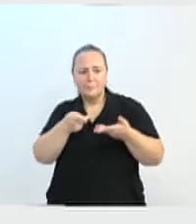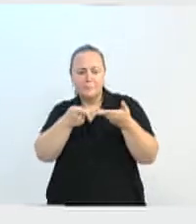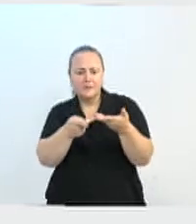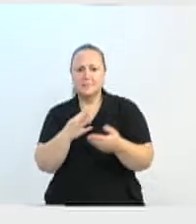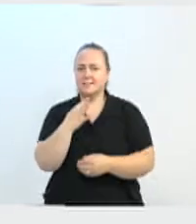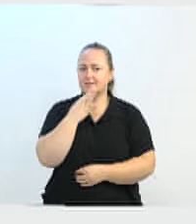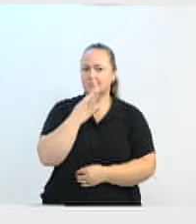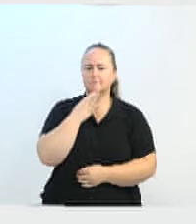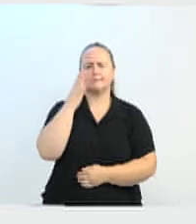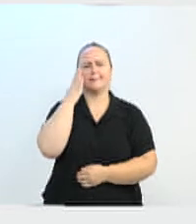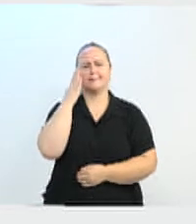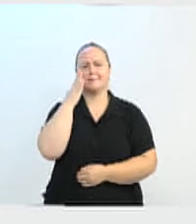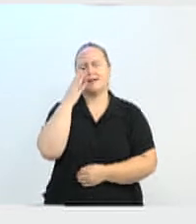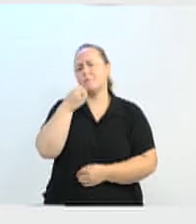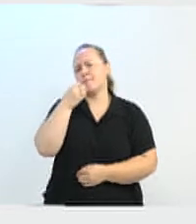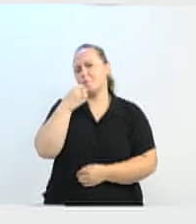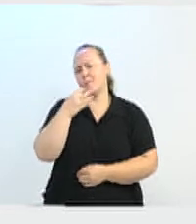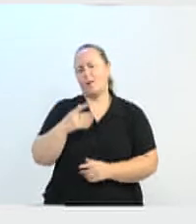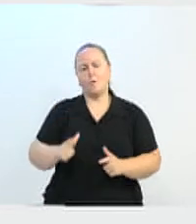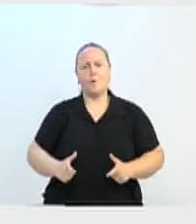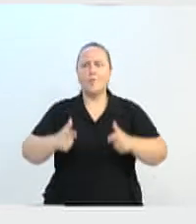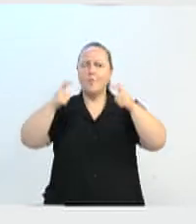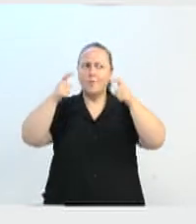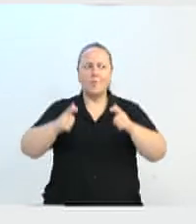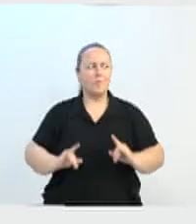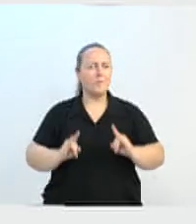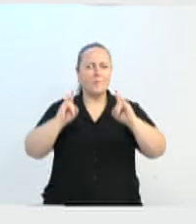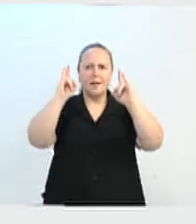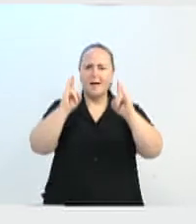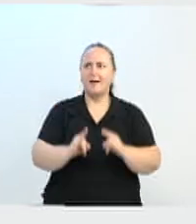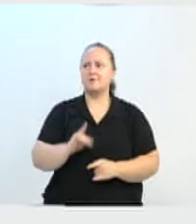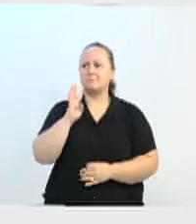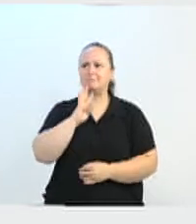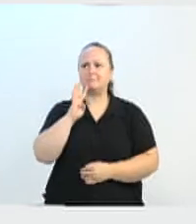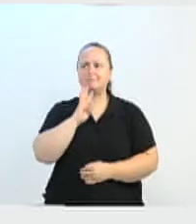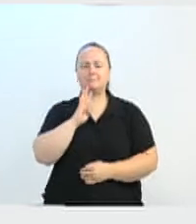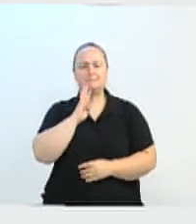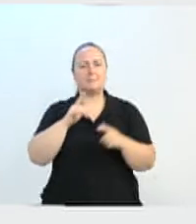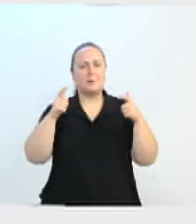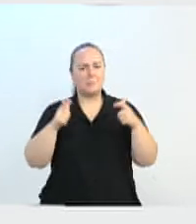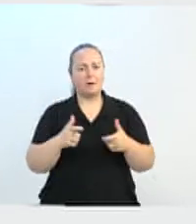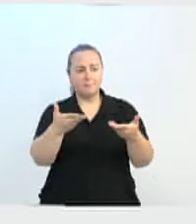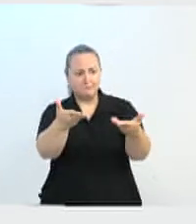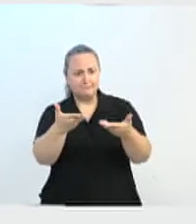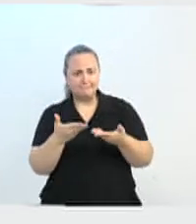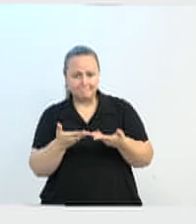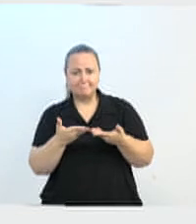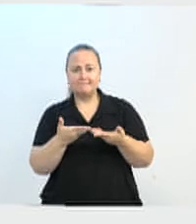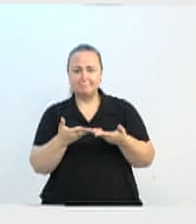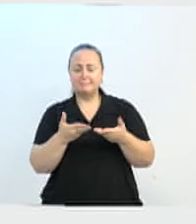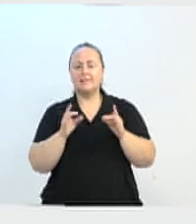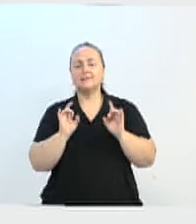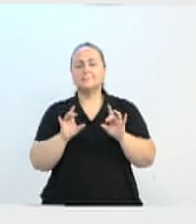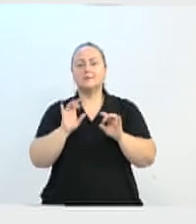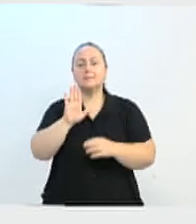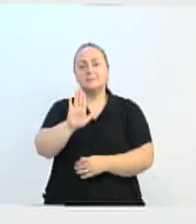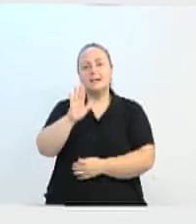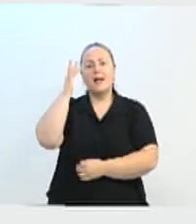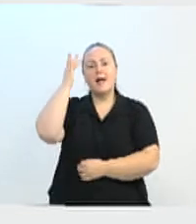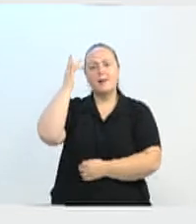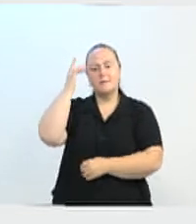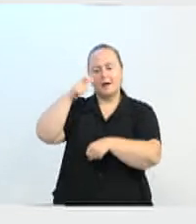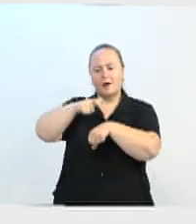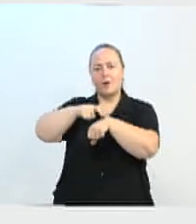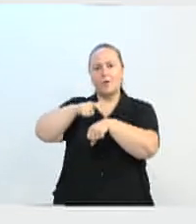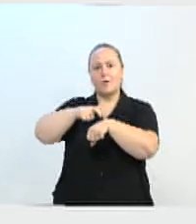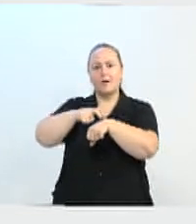energia que nós temos dentro daquele prédio. Elas todas estão convidadas para ela nos visitar no dia que quiserem. E, especialmente amanhã, às 15 horas,